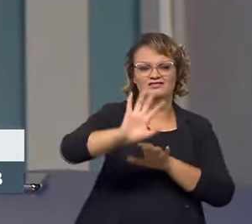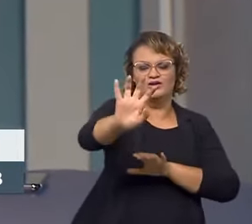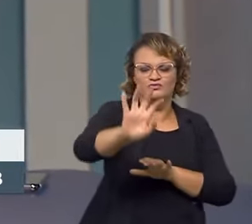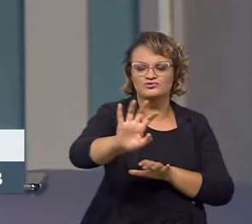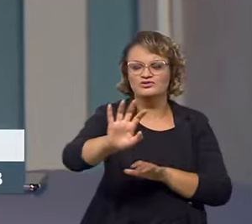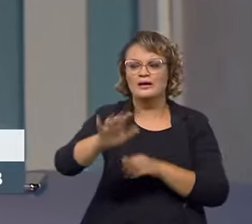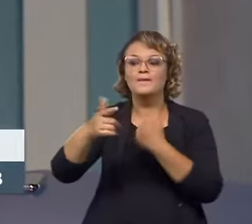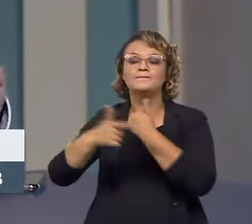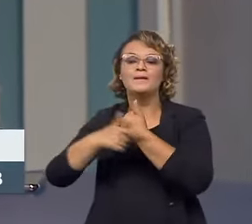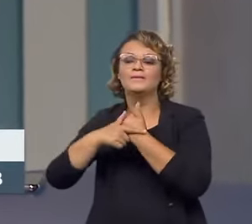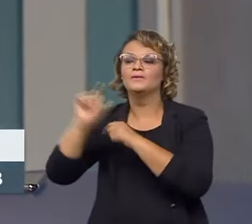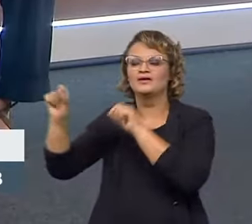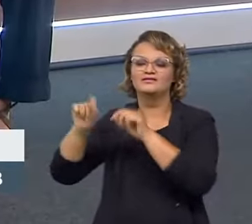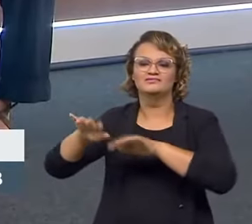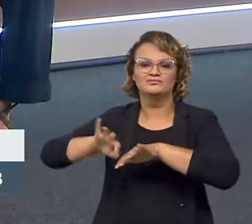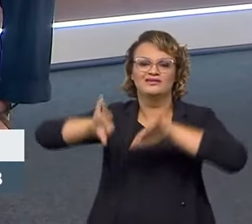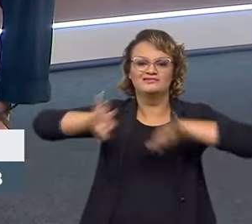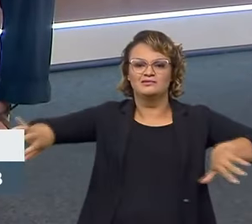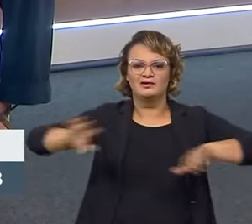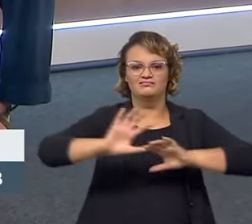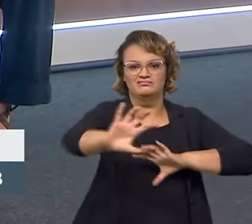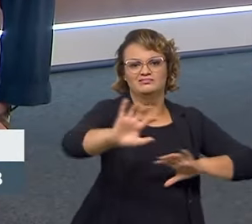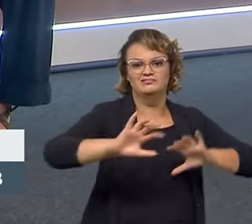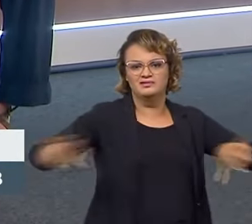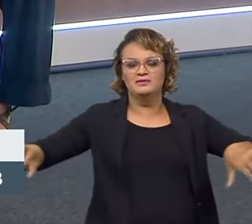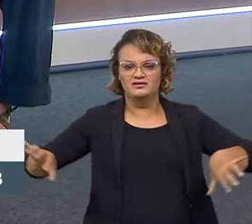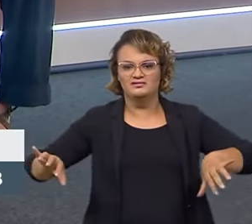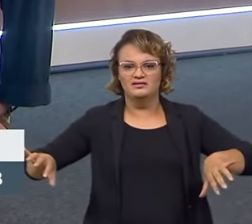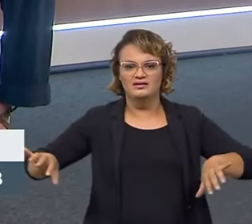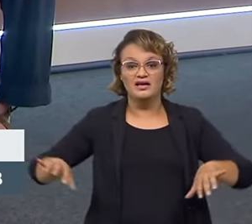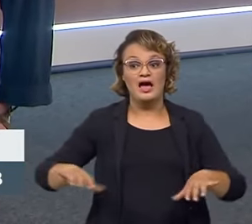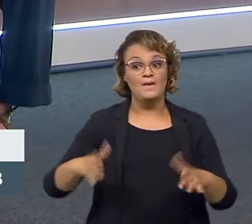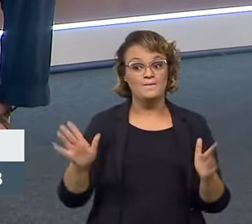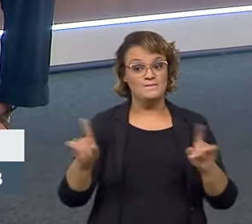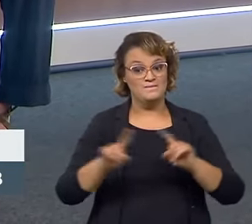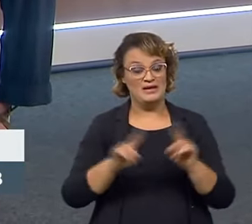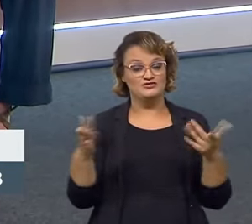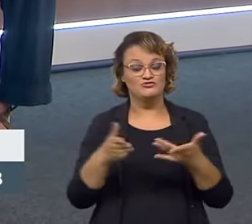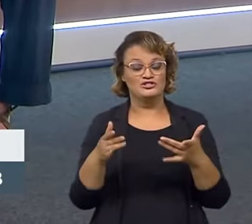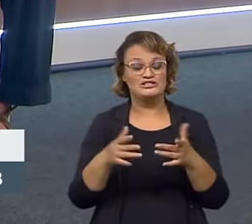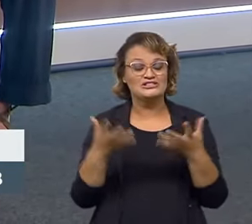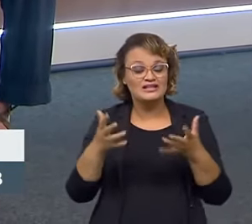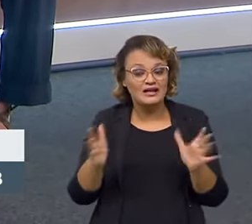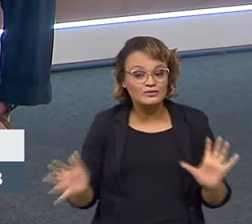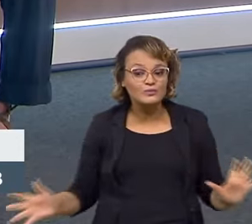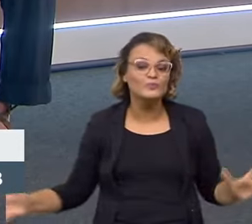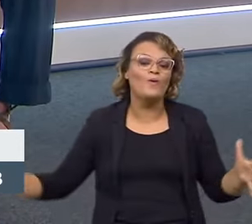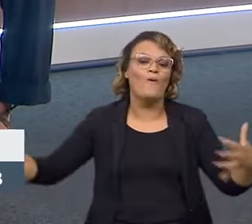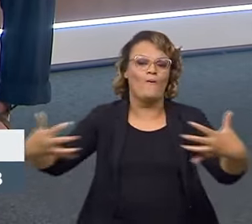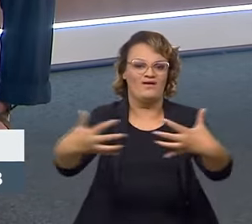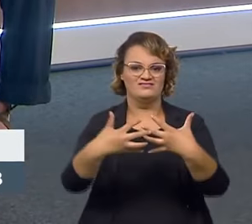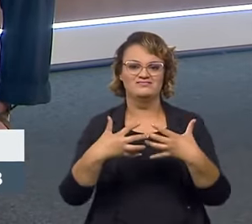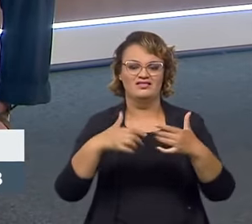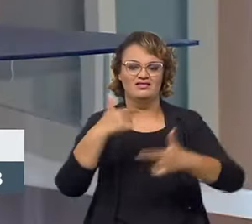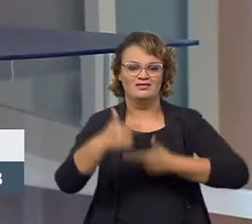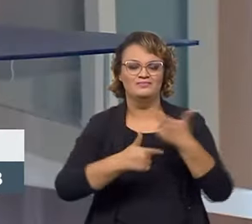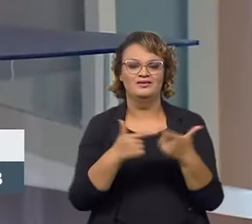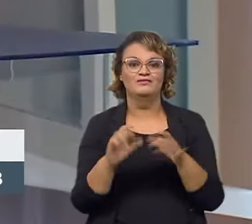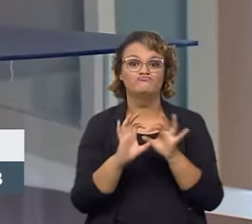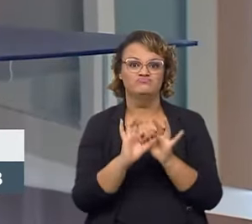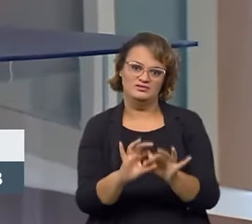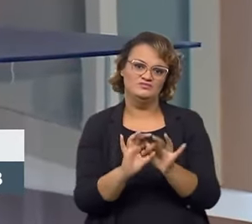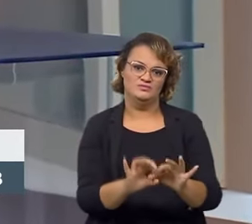definidos. Então, um grande trabalho que nós estamos fazendo hoje é organizar essas ligações entre os